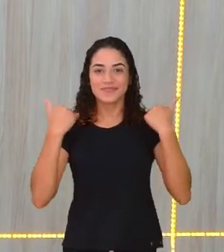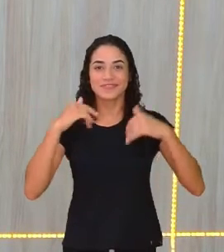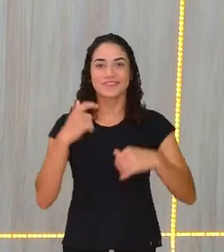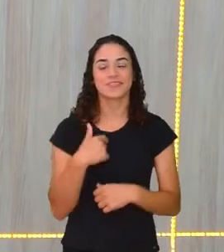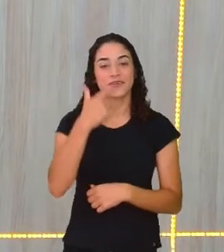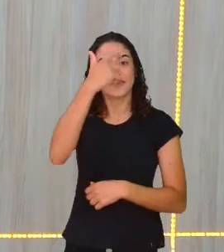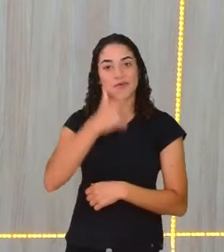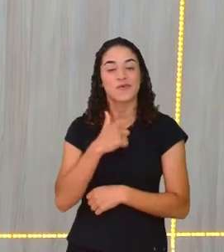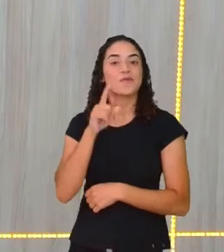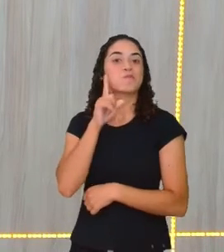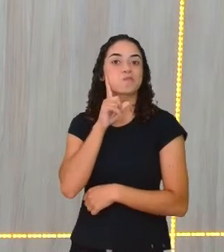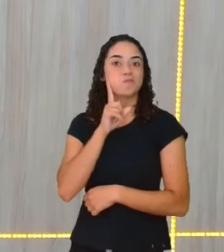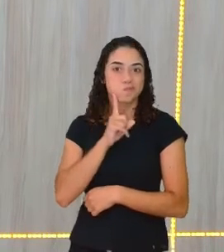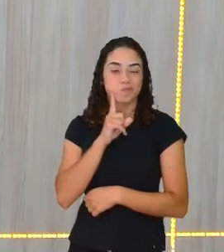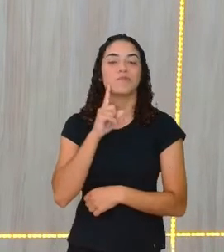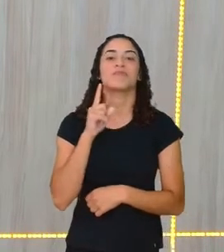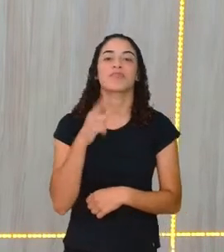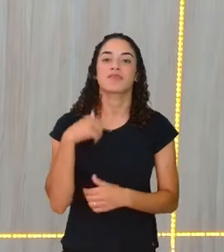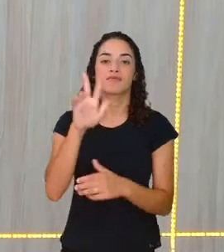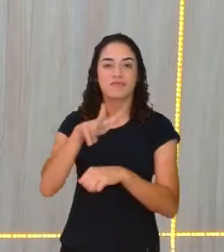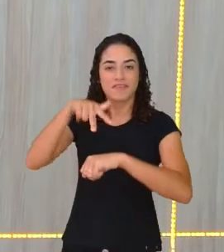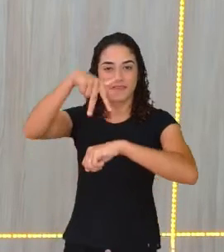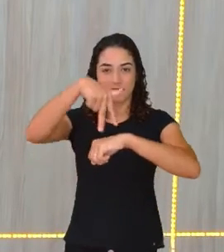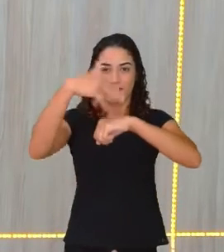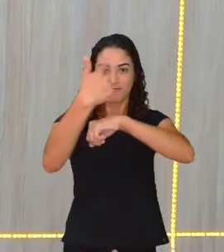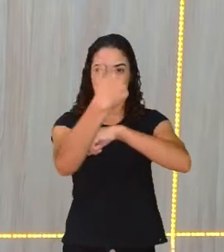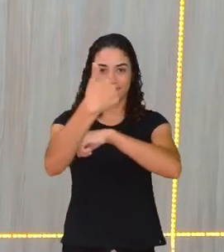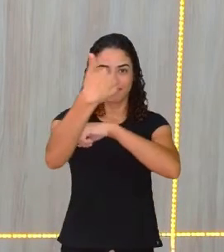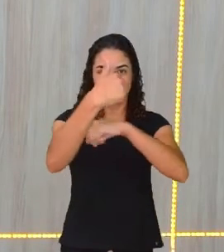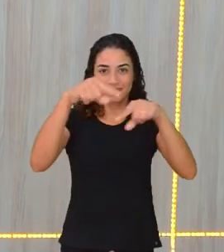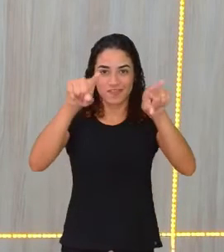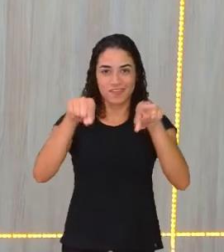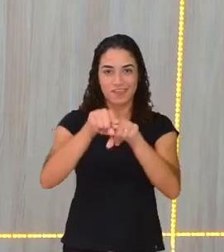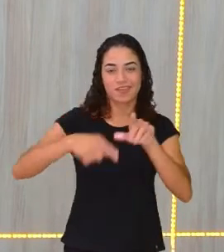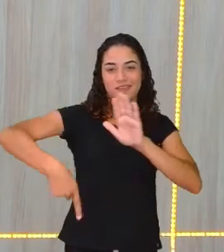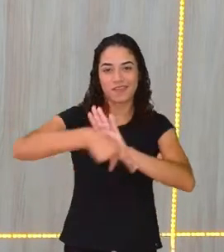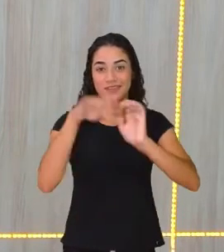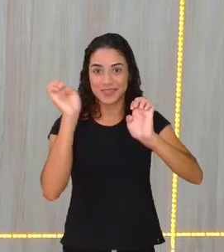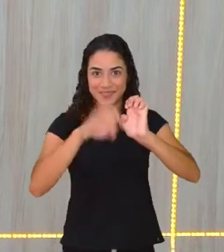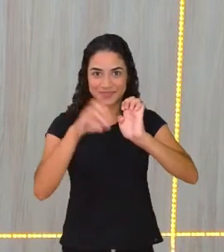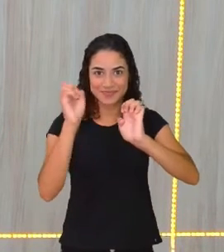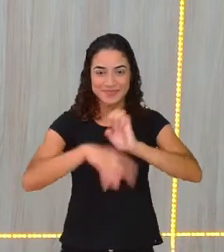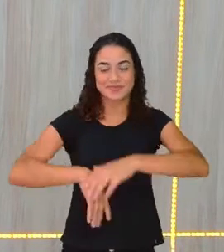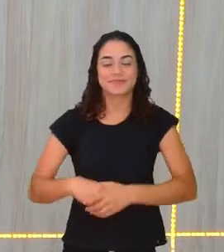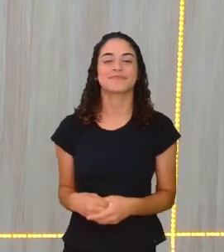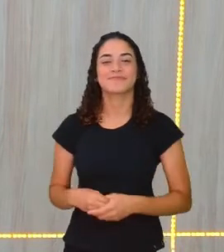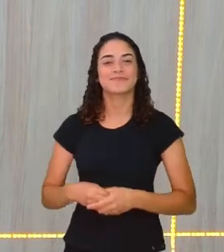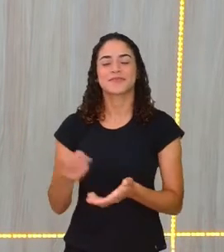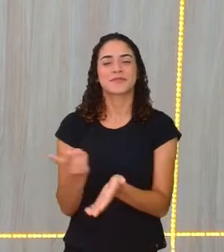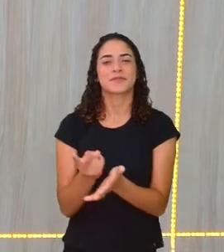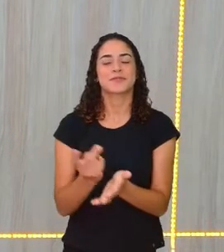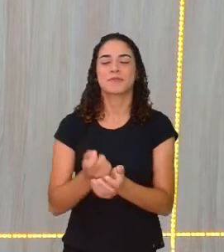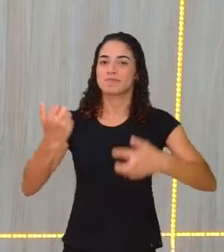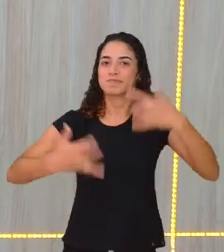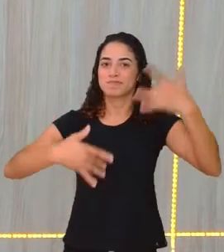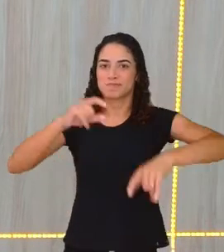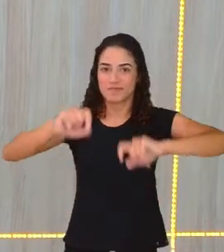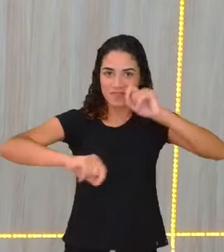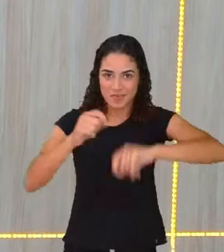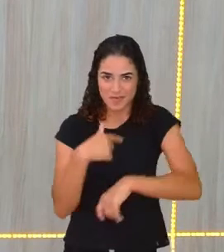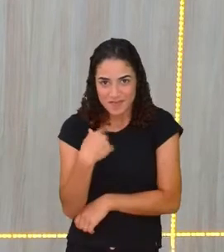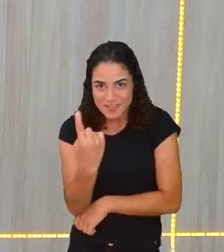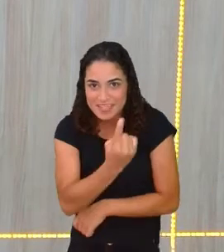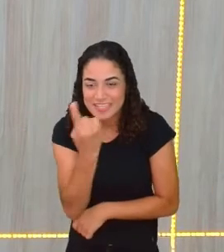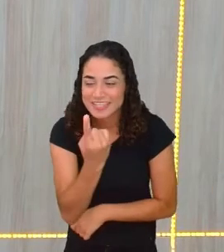cuparda, estou em pé nos estúdios Educa Recife e, como sempre falo, nunca